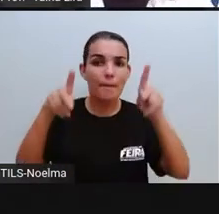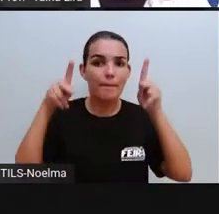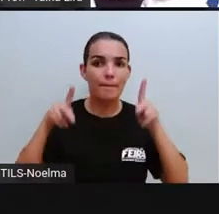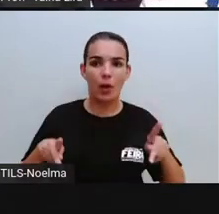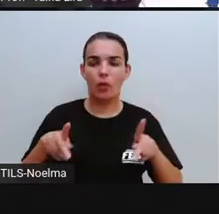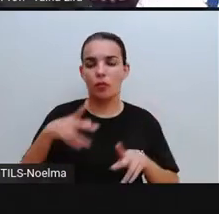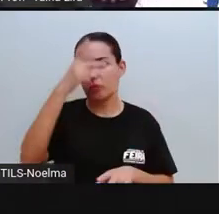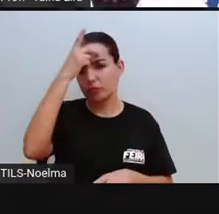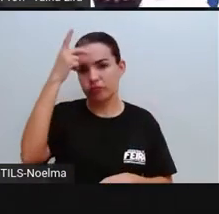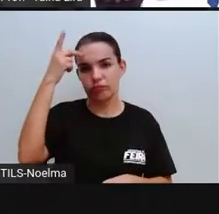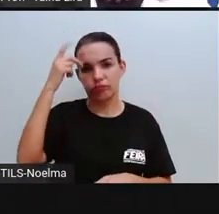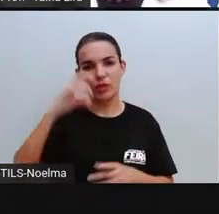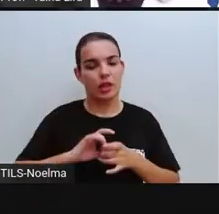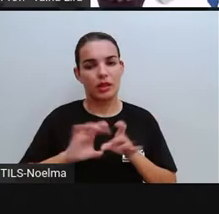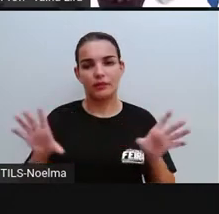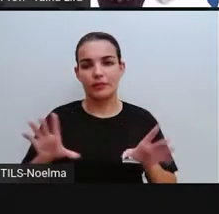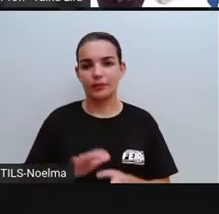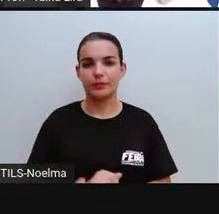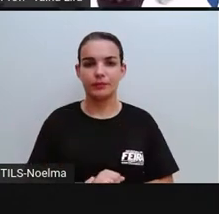bom?